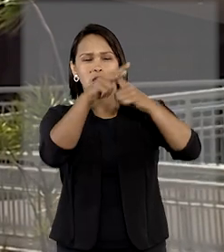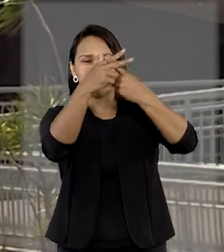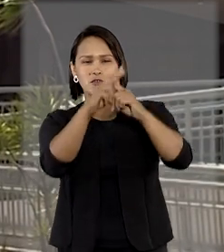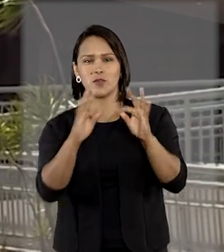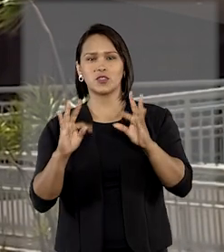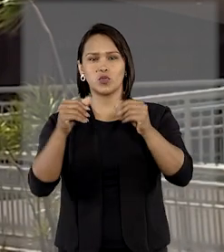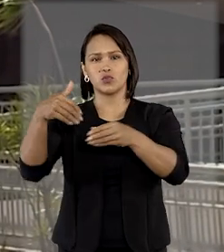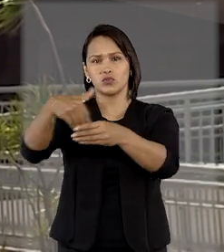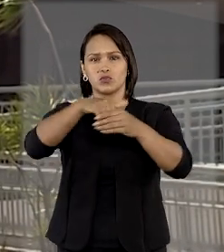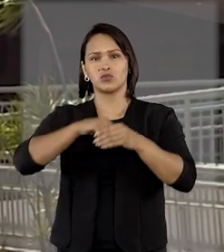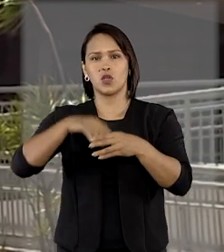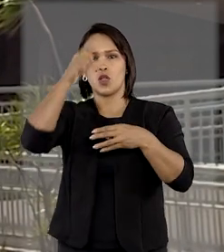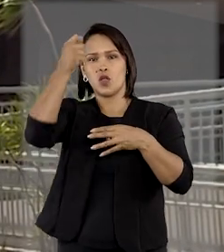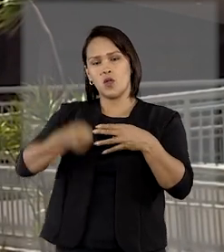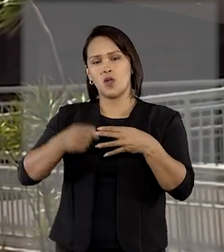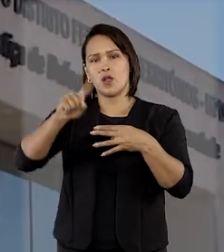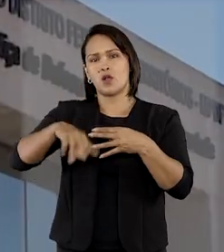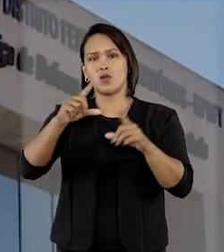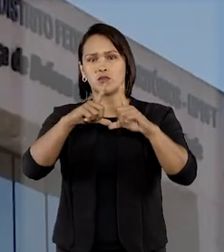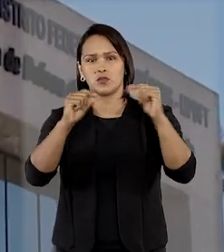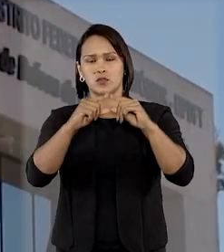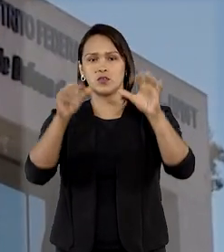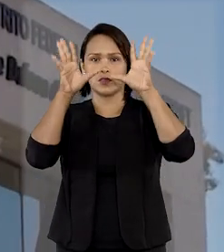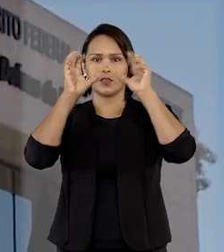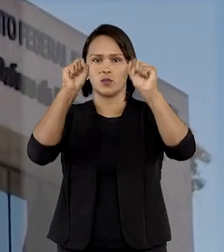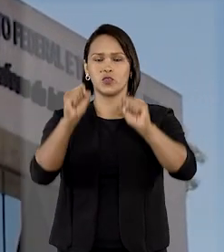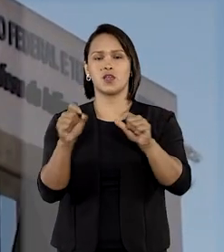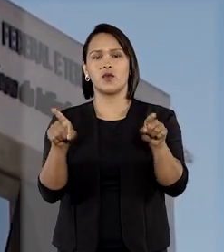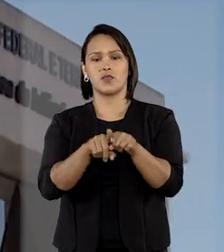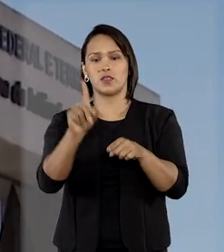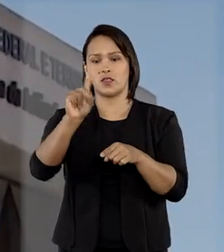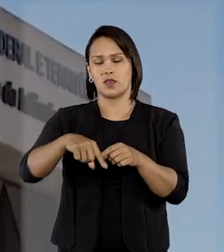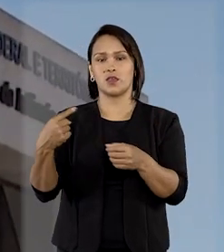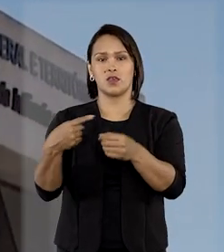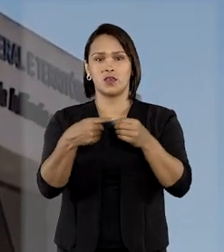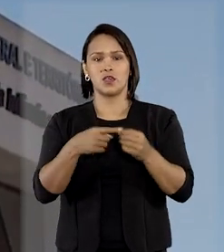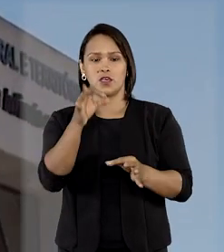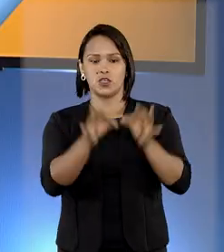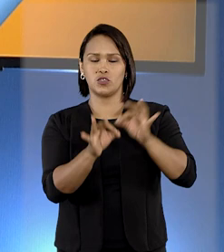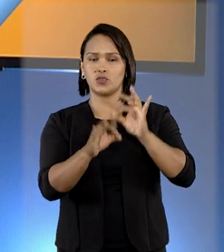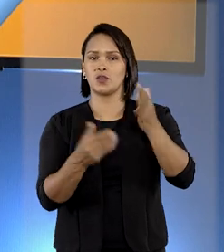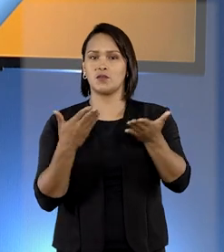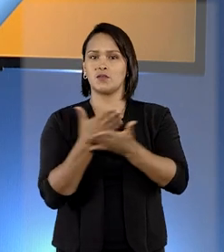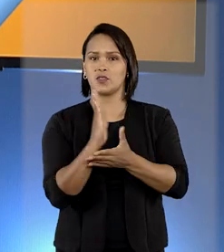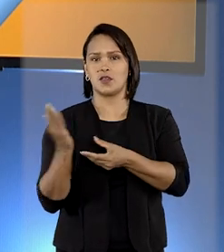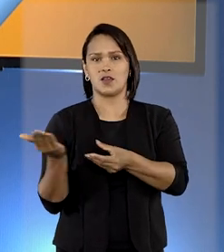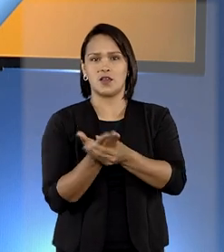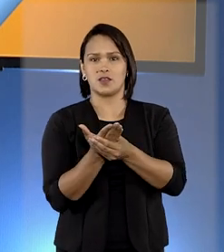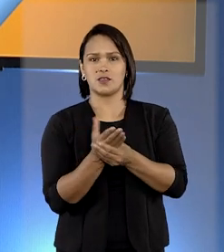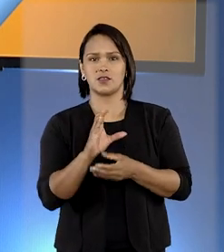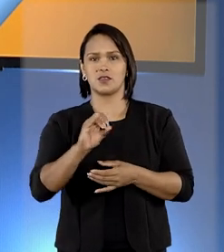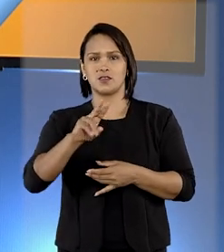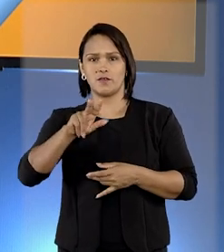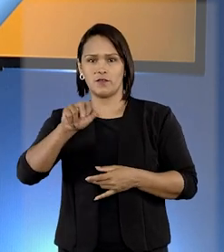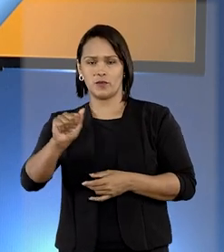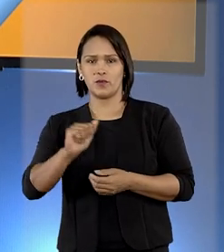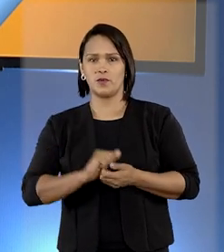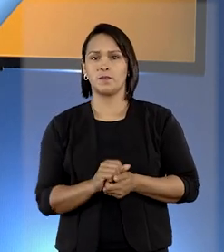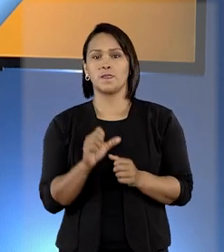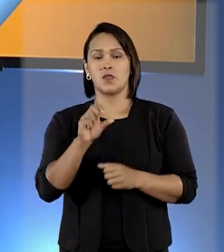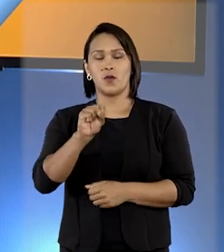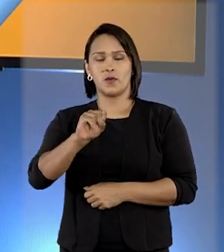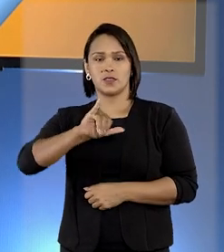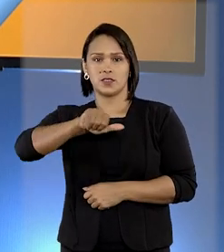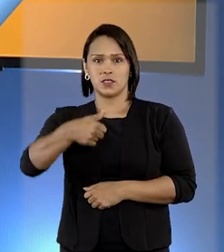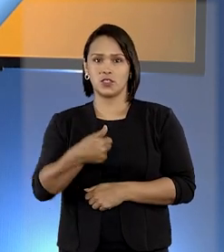Justiça do Distrito Federal e dos Territórios e julgar procedente à ação civil pública. O STJ Notícias fica por